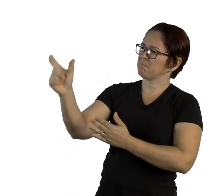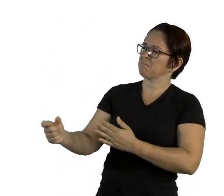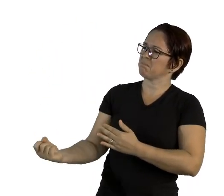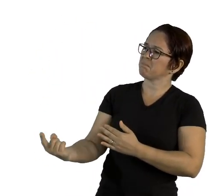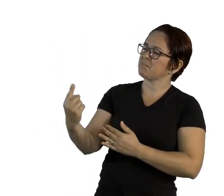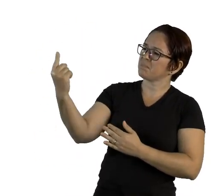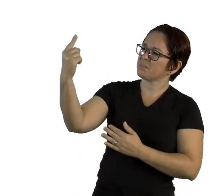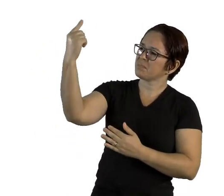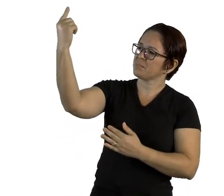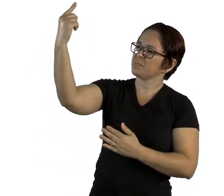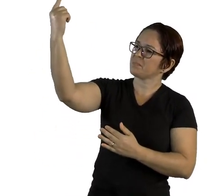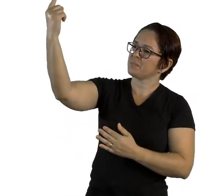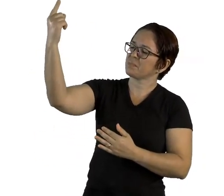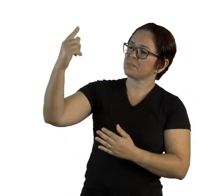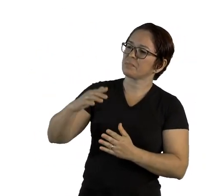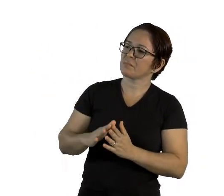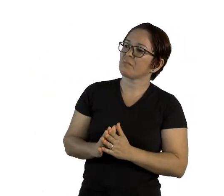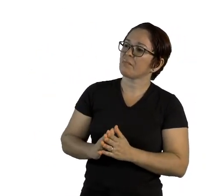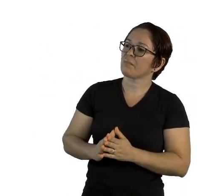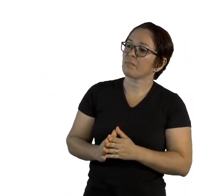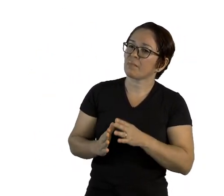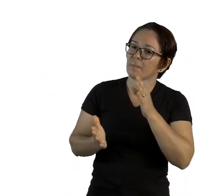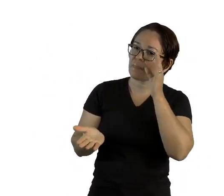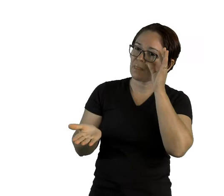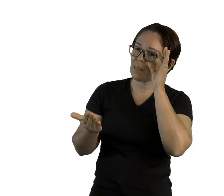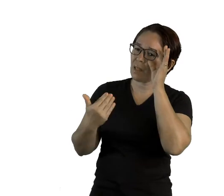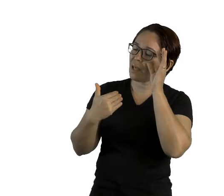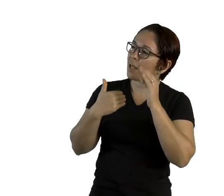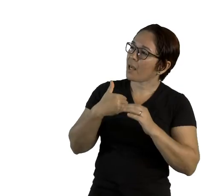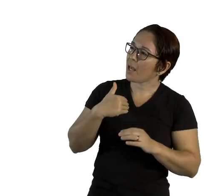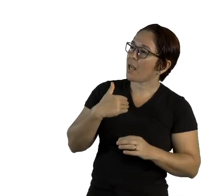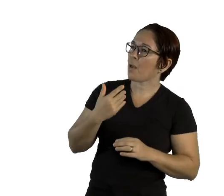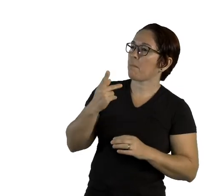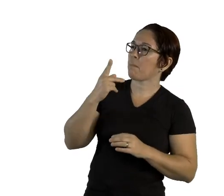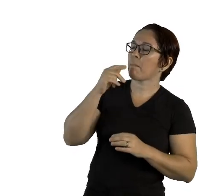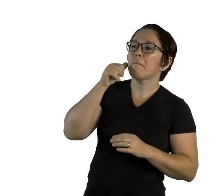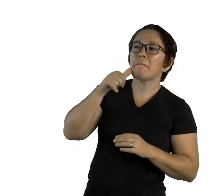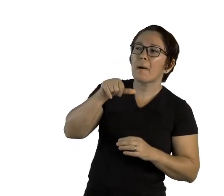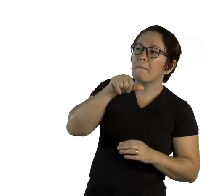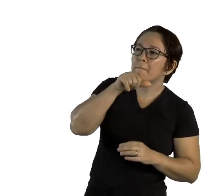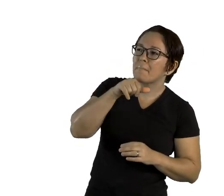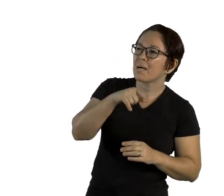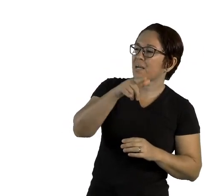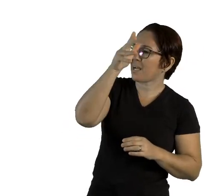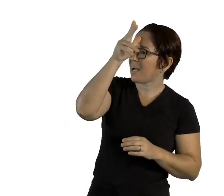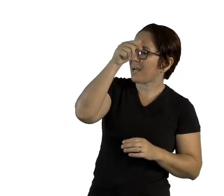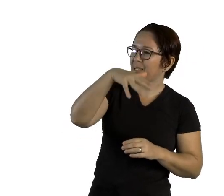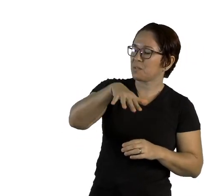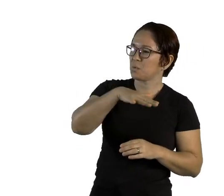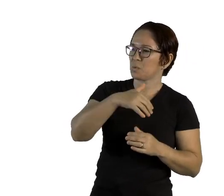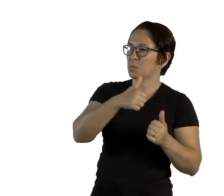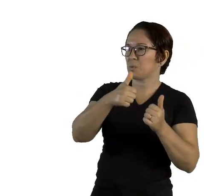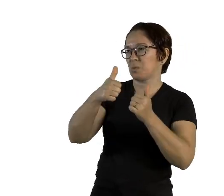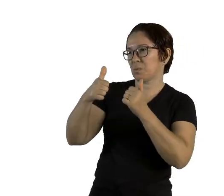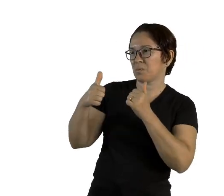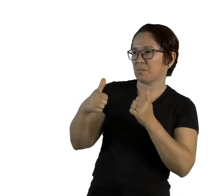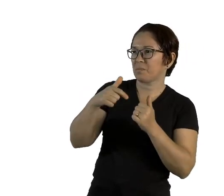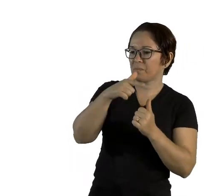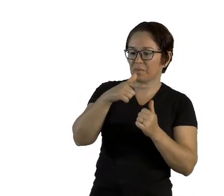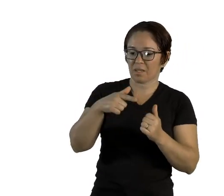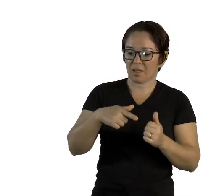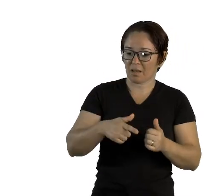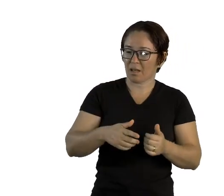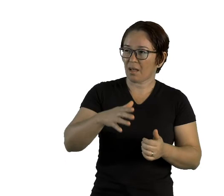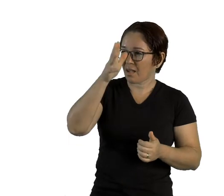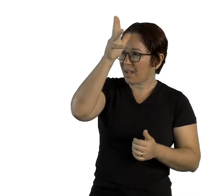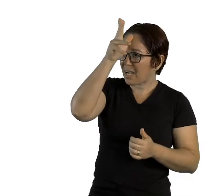sua galinha dos ovos de ouro estamos nos divertindo muito. Aliás, os ovos de ouro são aceitos em todos